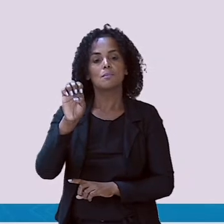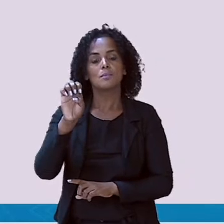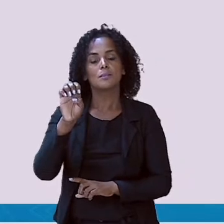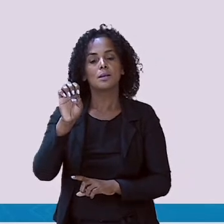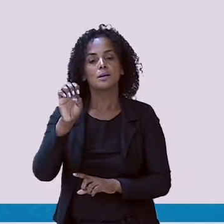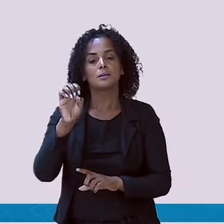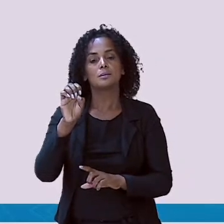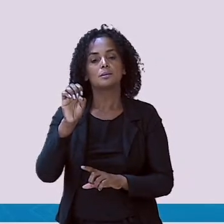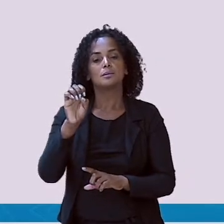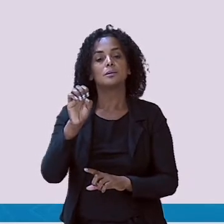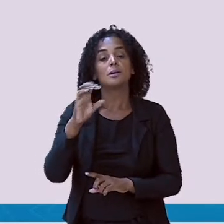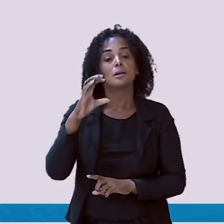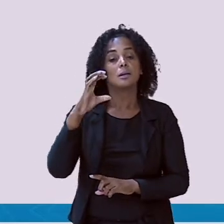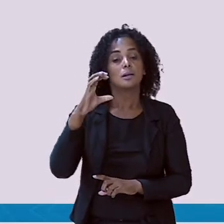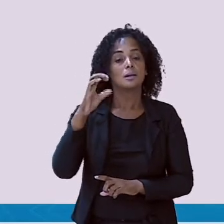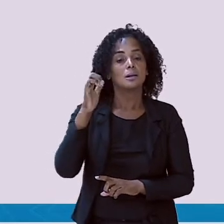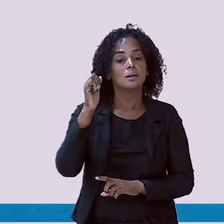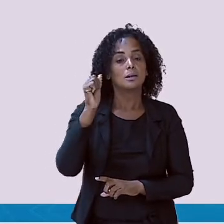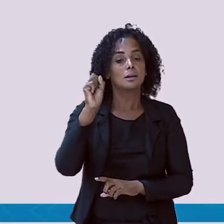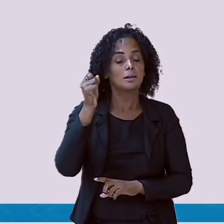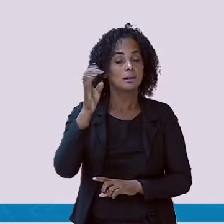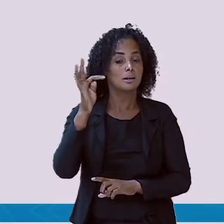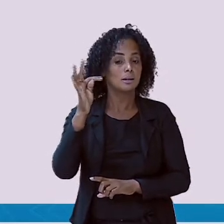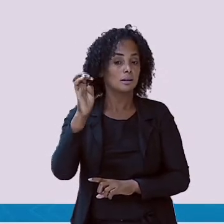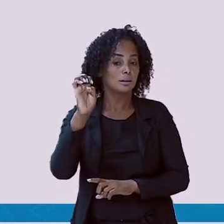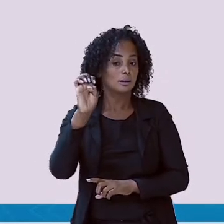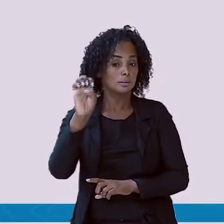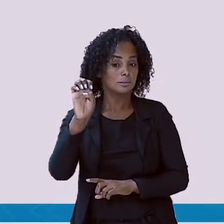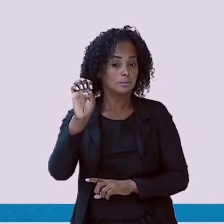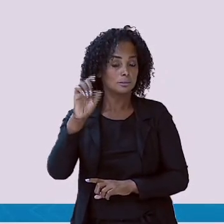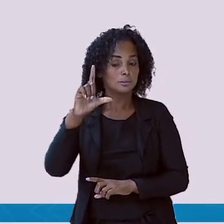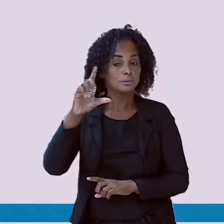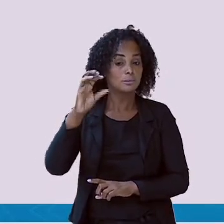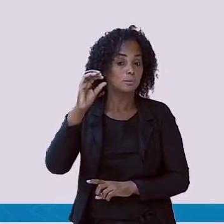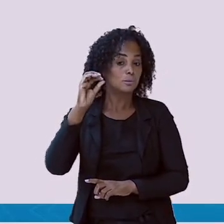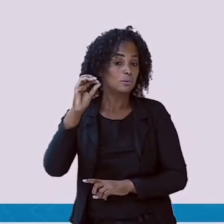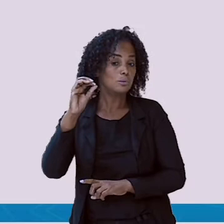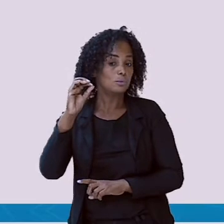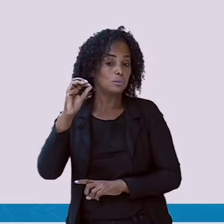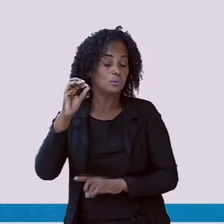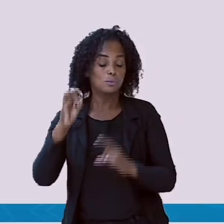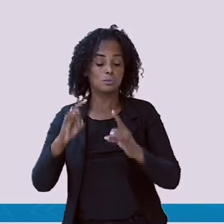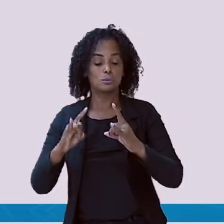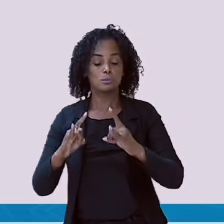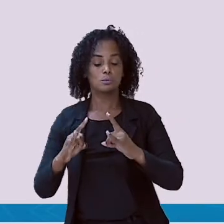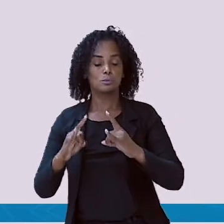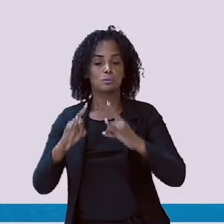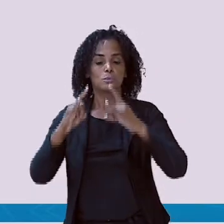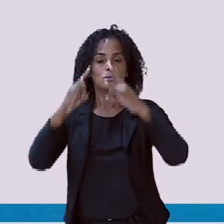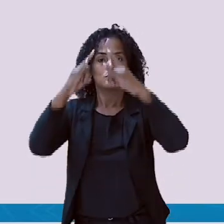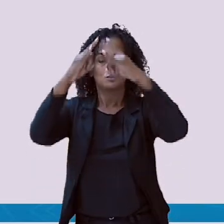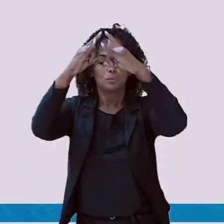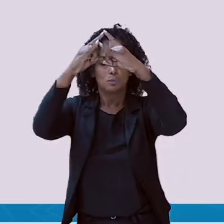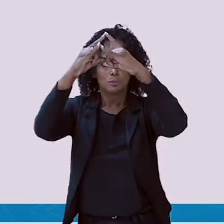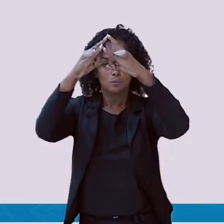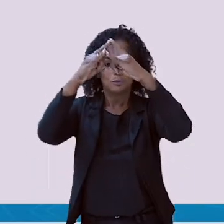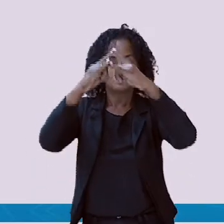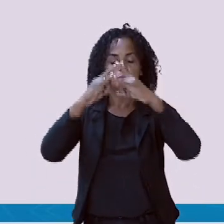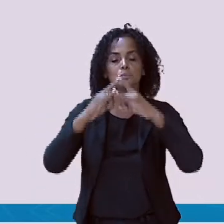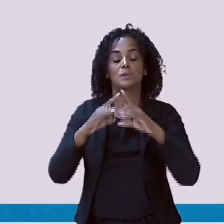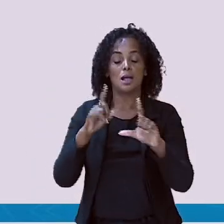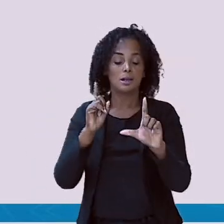É castelo, a última sílaba, que é a letra L